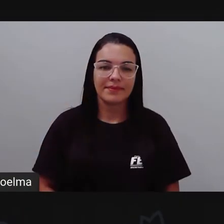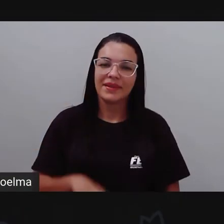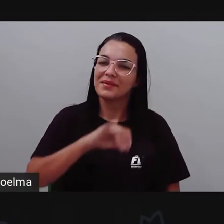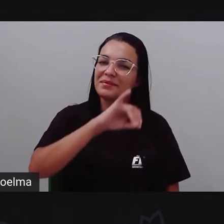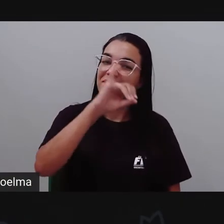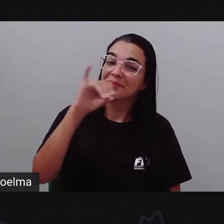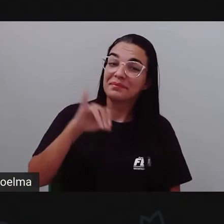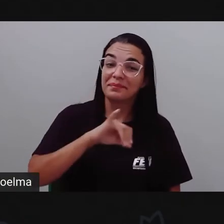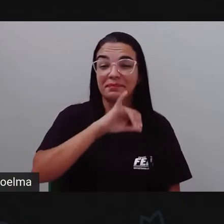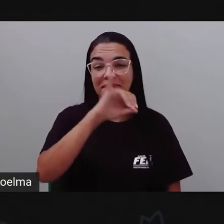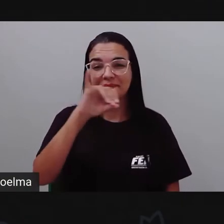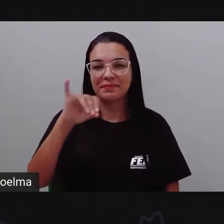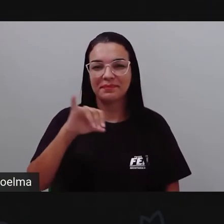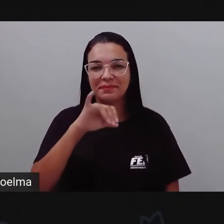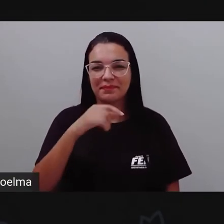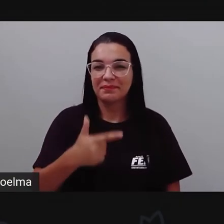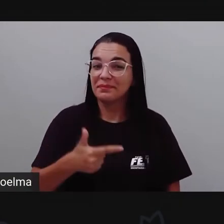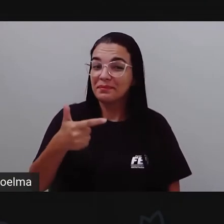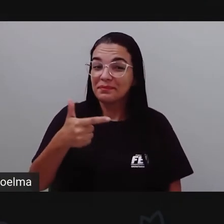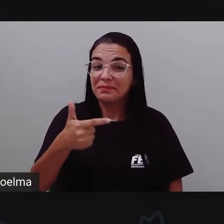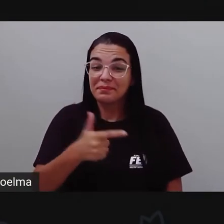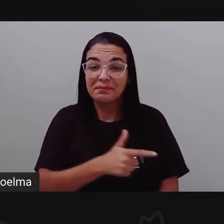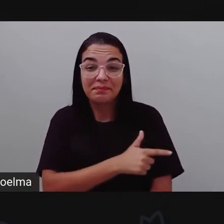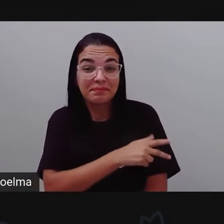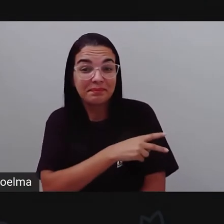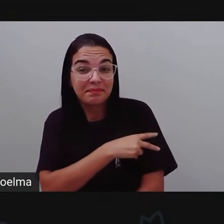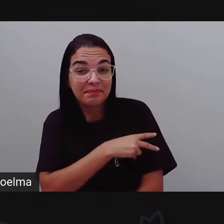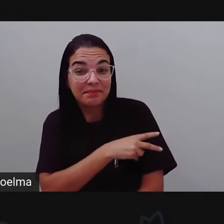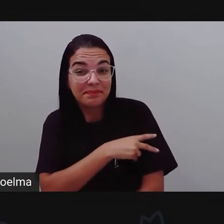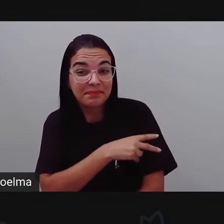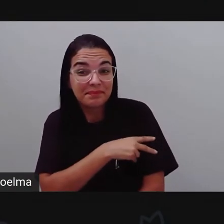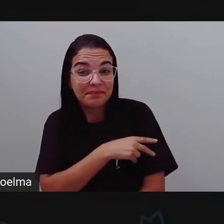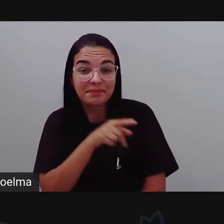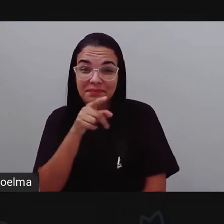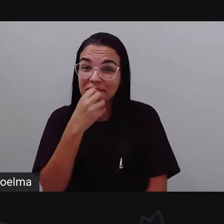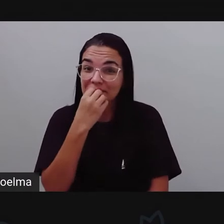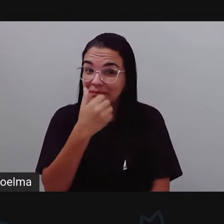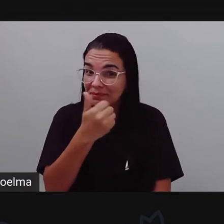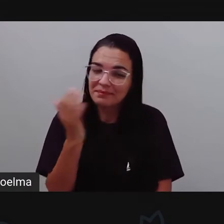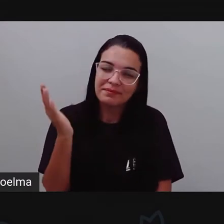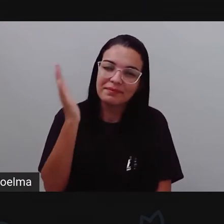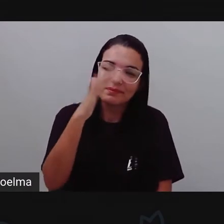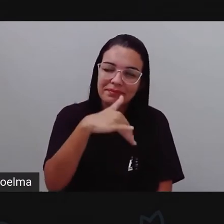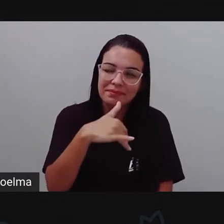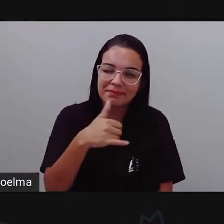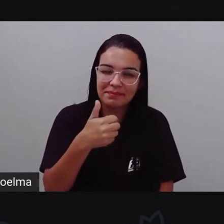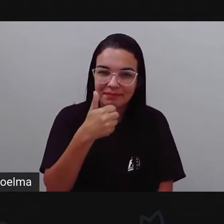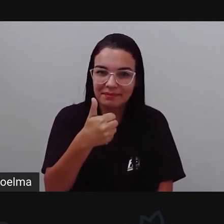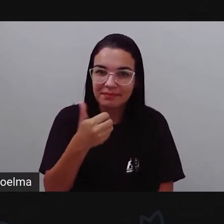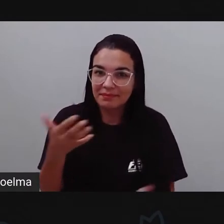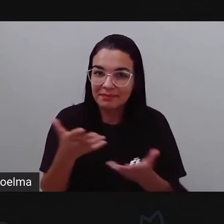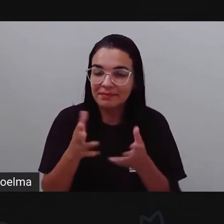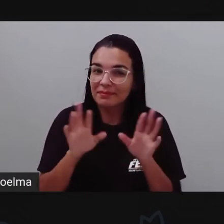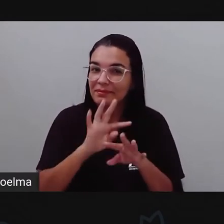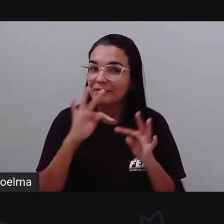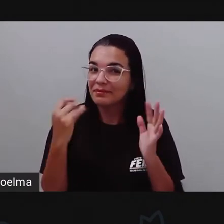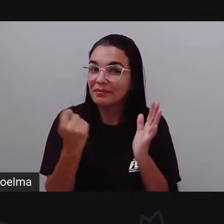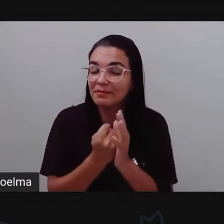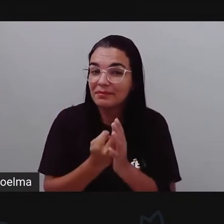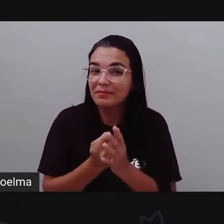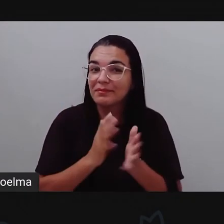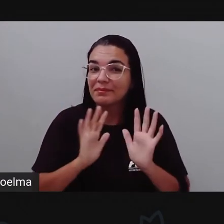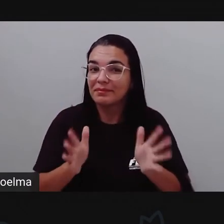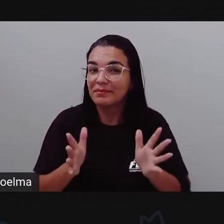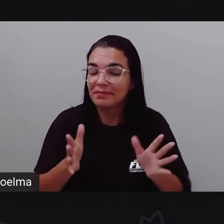Olá, segundo ano! Como estão, meus amores? Vamos lá. Estão todos preparados para um momento de